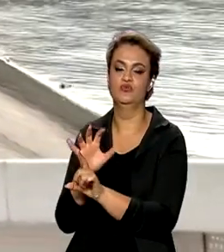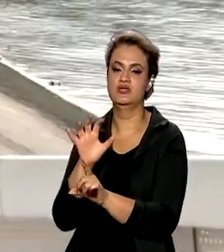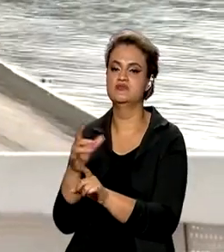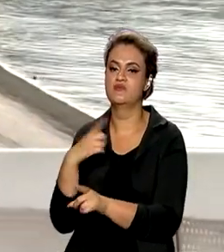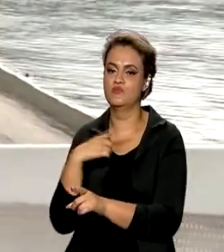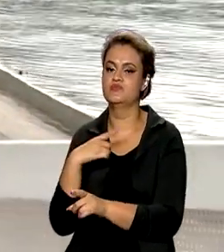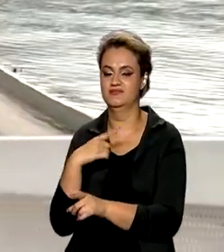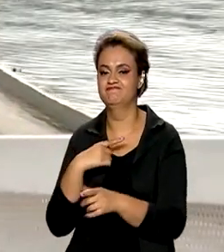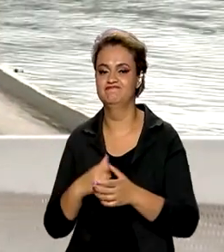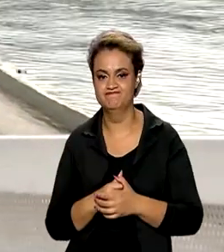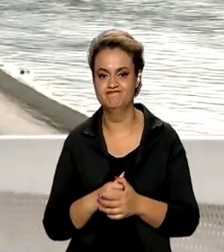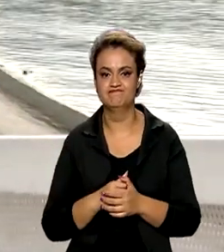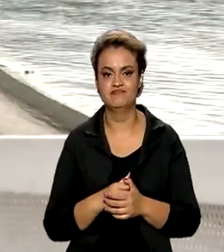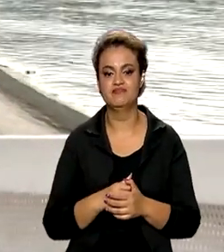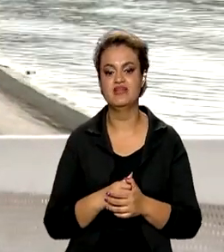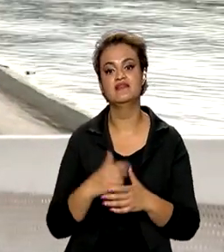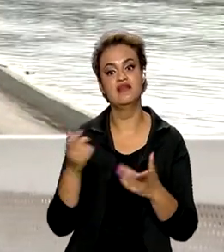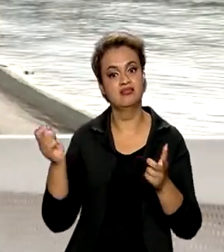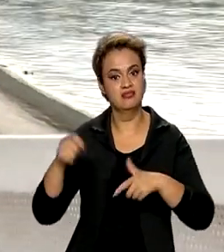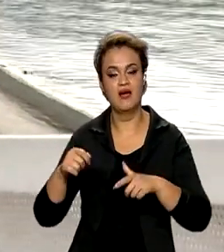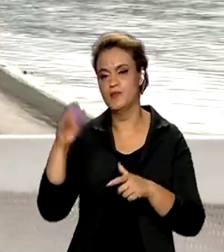E isso abre espaço para o Brasil também.